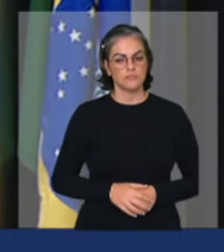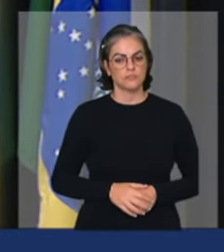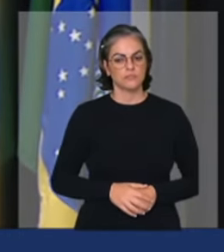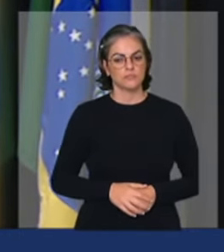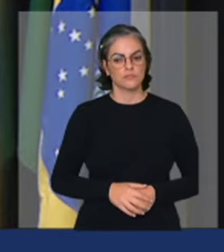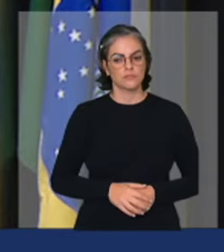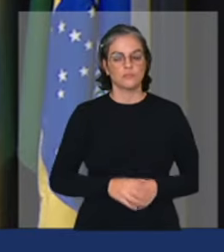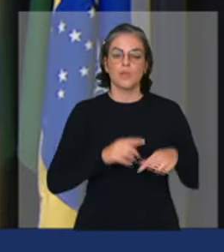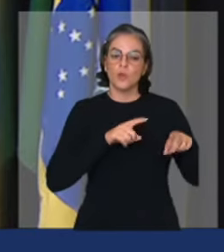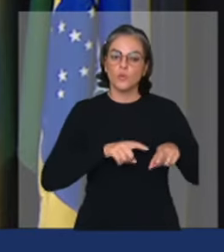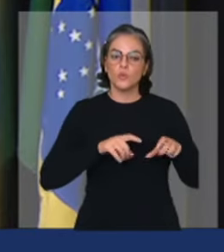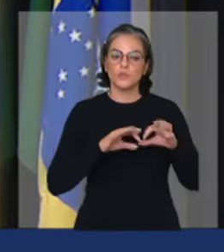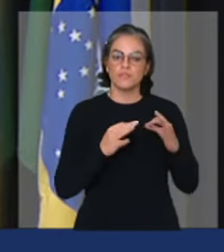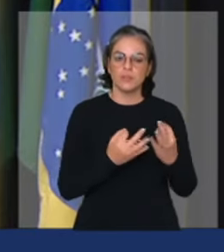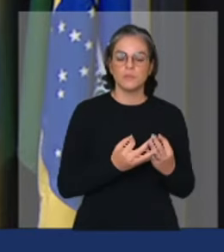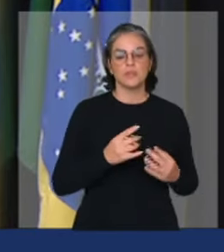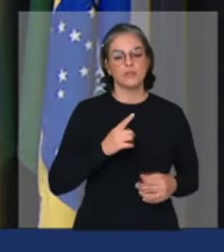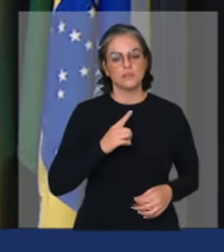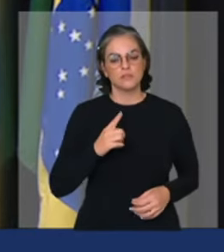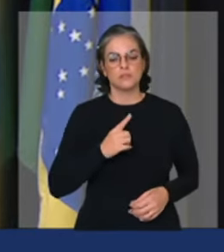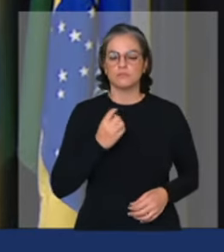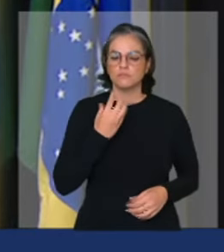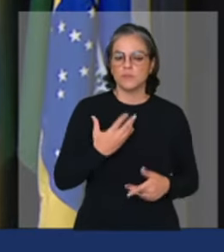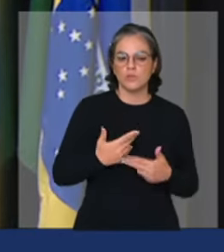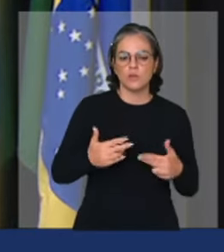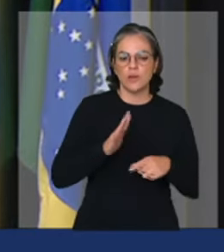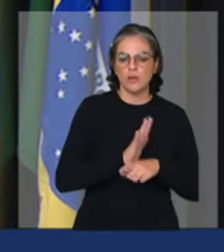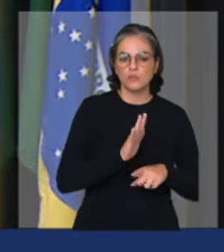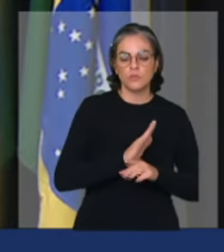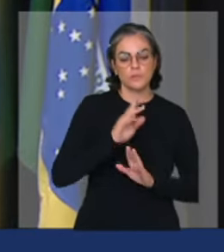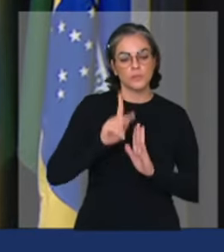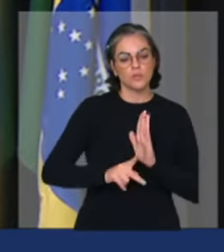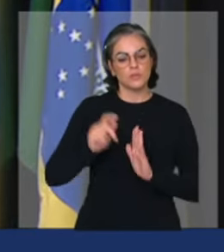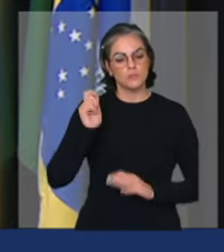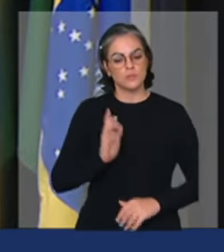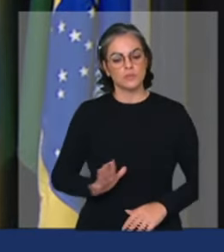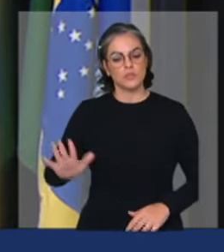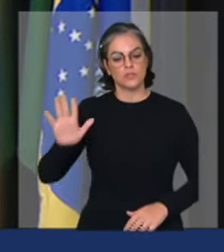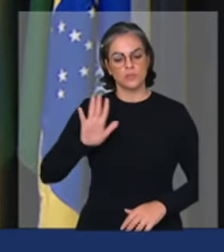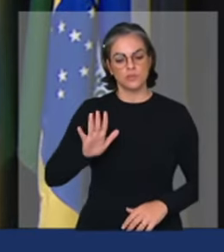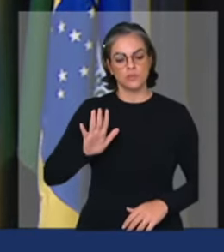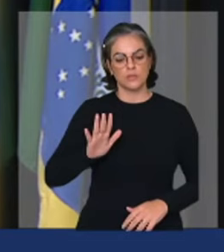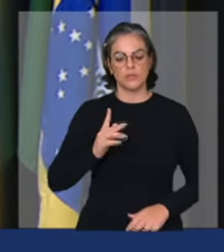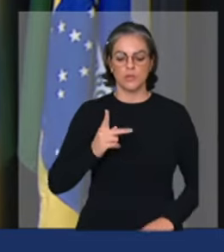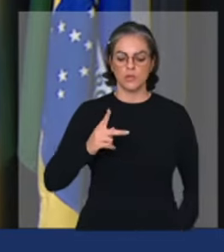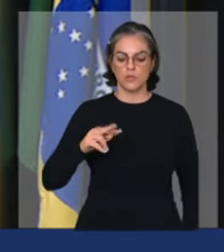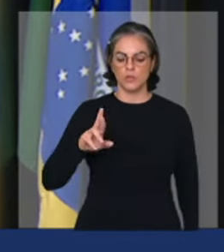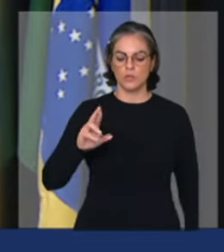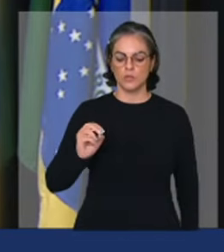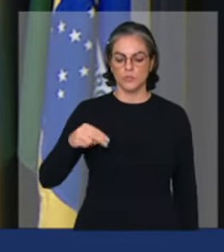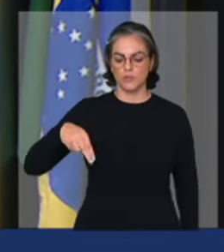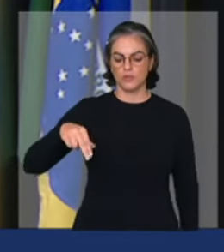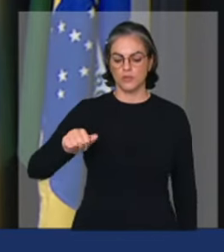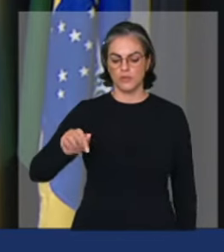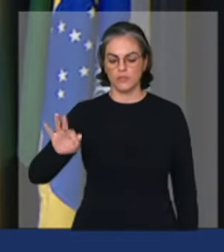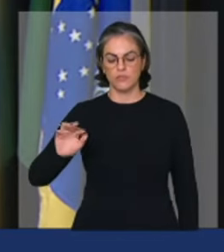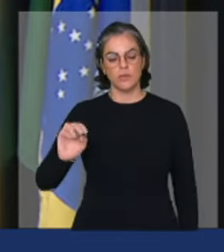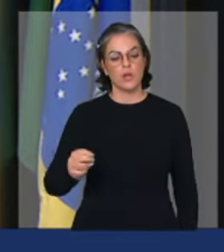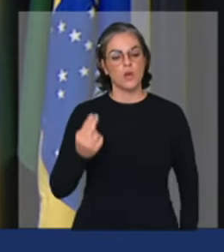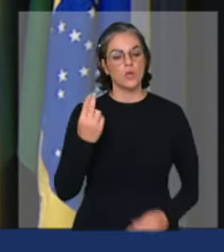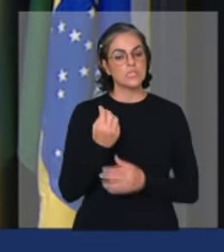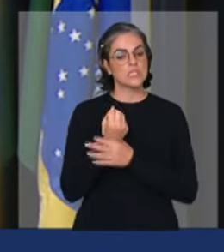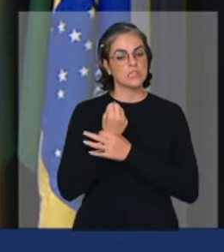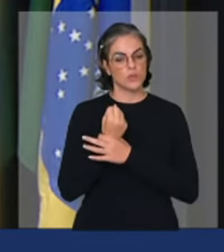familiar sejam eles através do programa nacional de fortalecimento da agricultura familiar o seguro da agricultura familiar